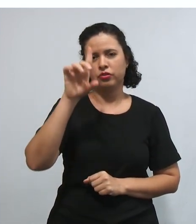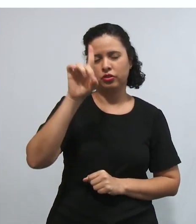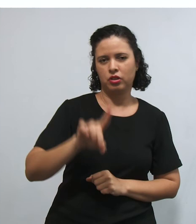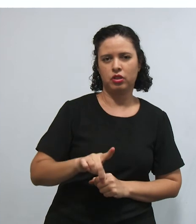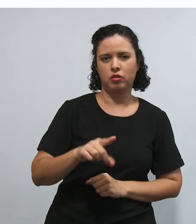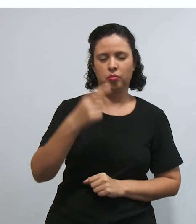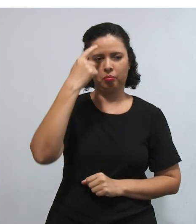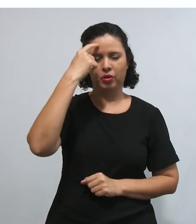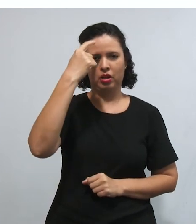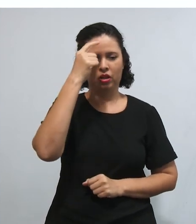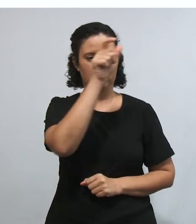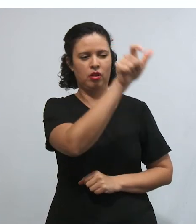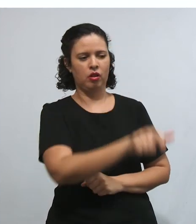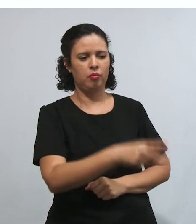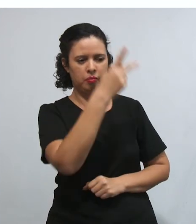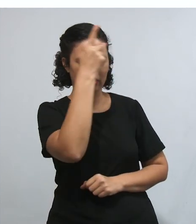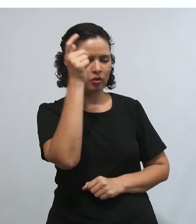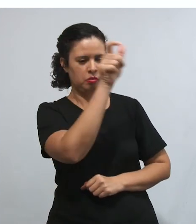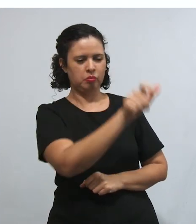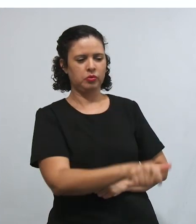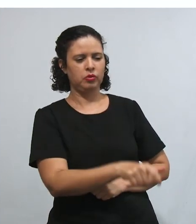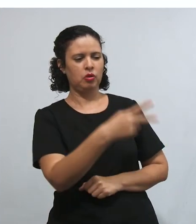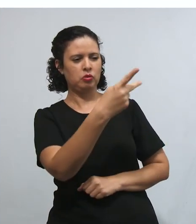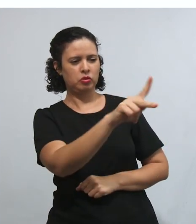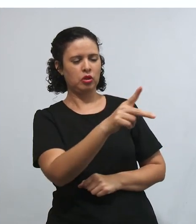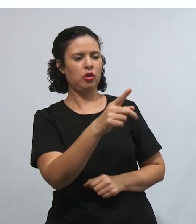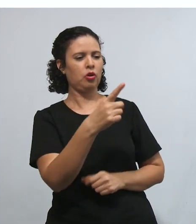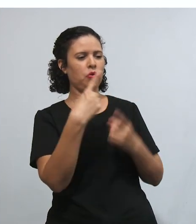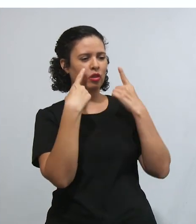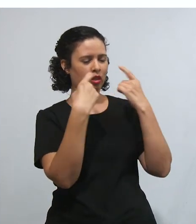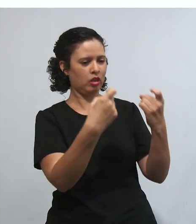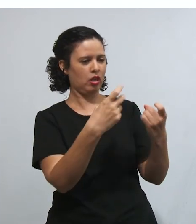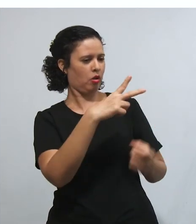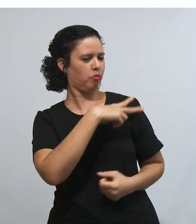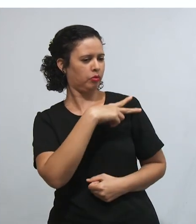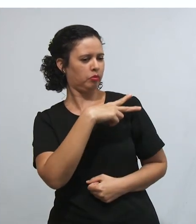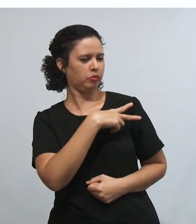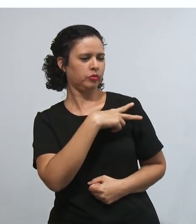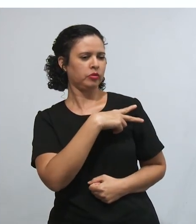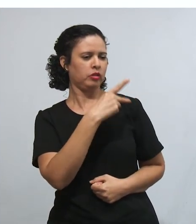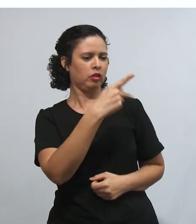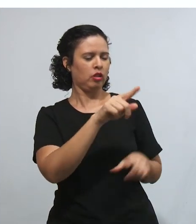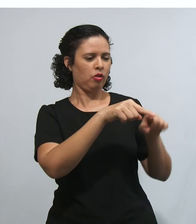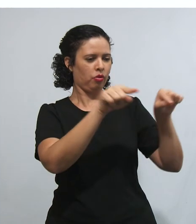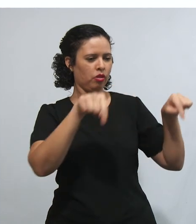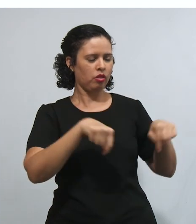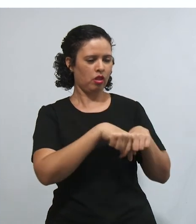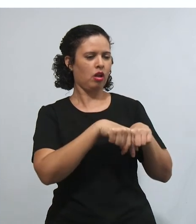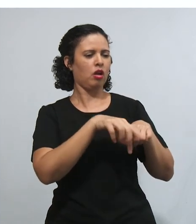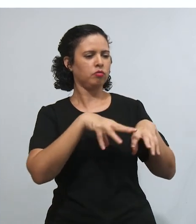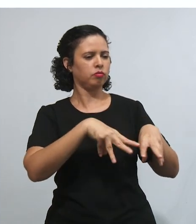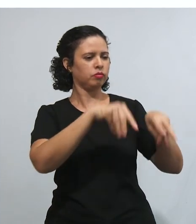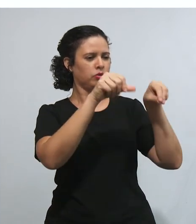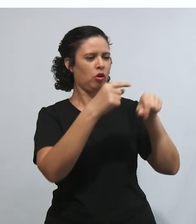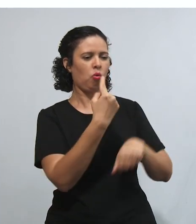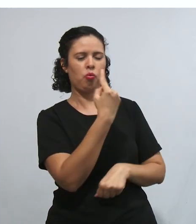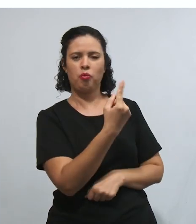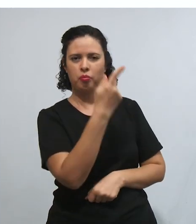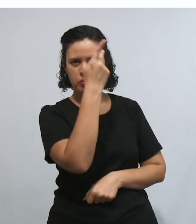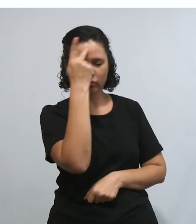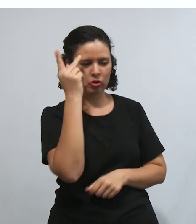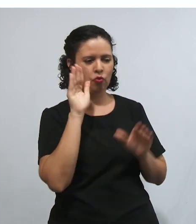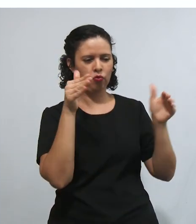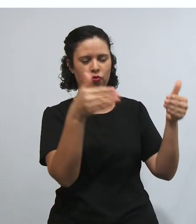Isso aqui não é o interesse de uma pessoa. Ah, o meu interesse de propriedade, que é de uma pessoa específica, né?